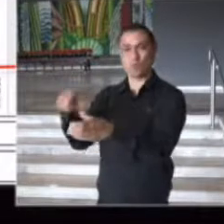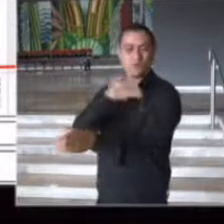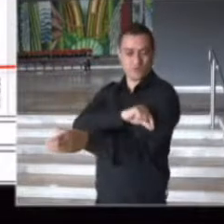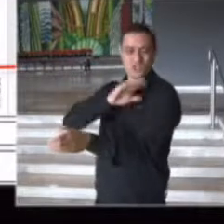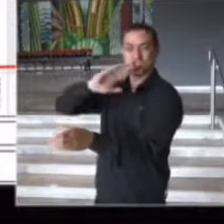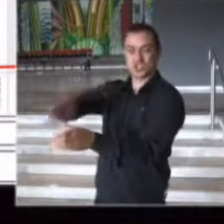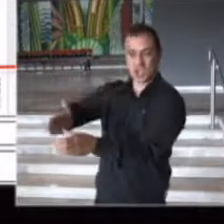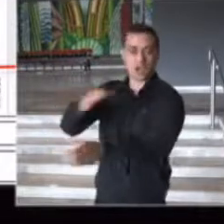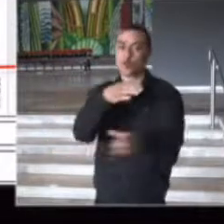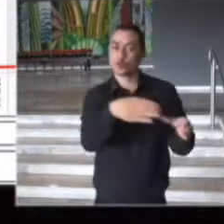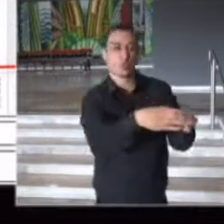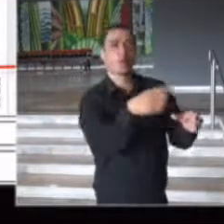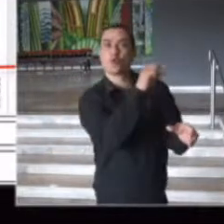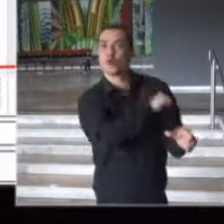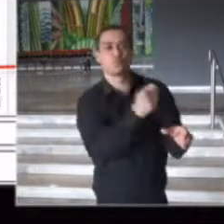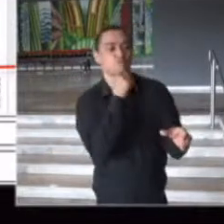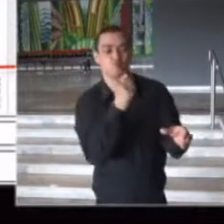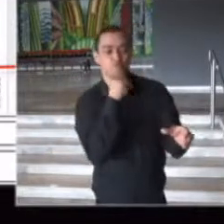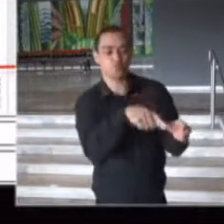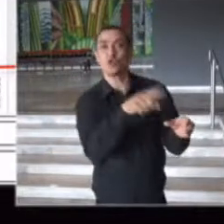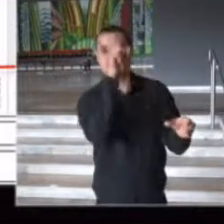internações em não vacinados.